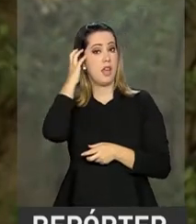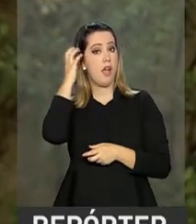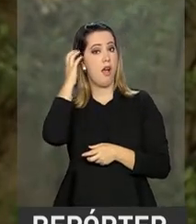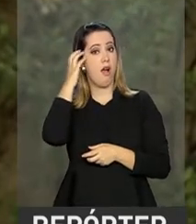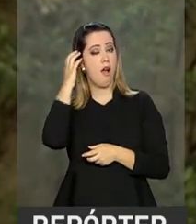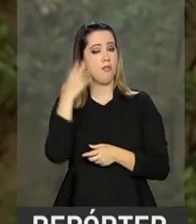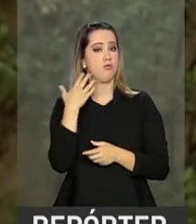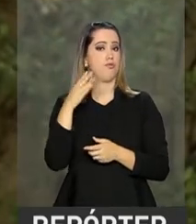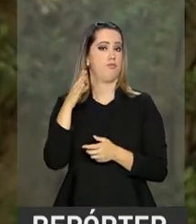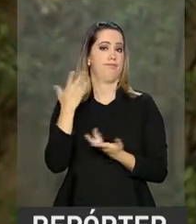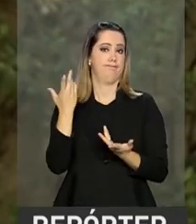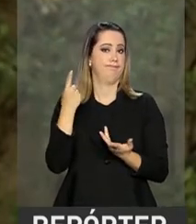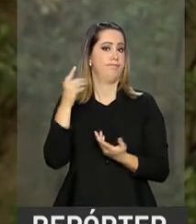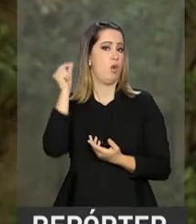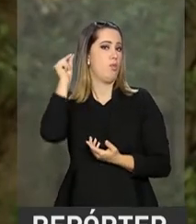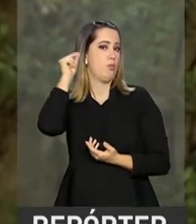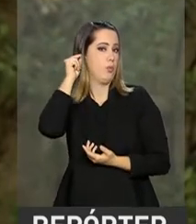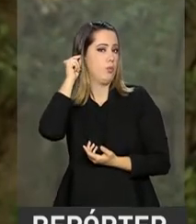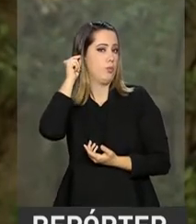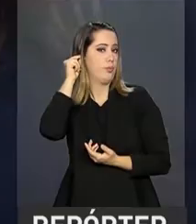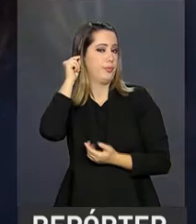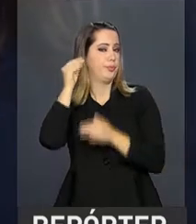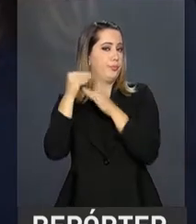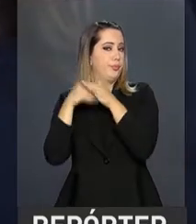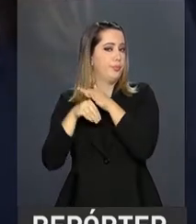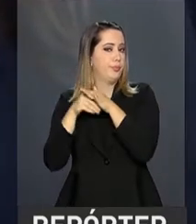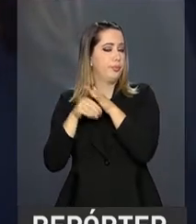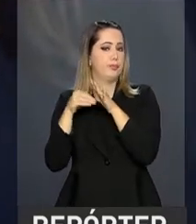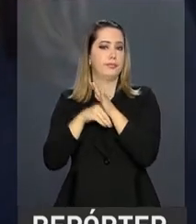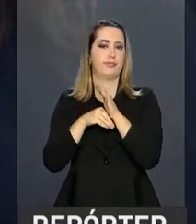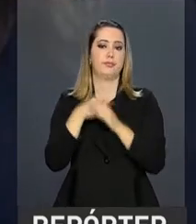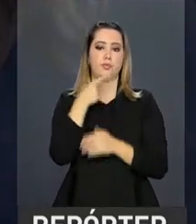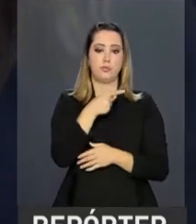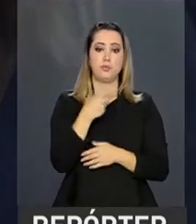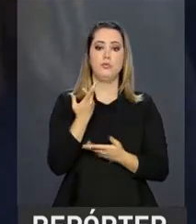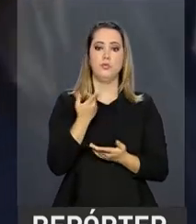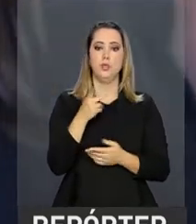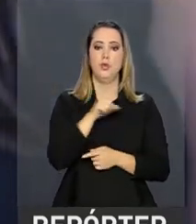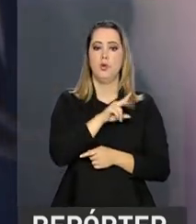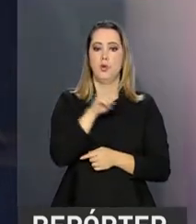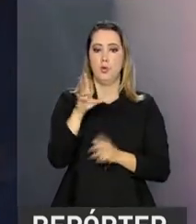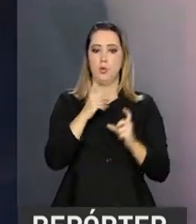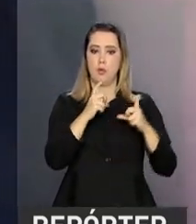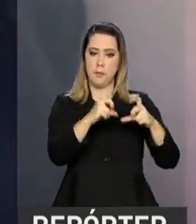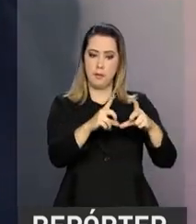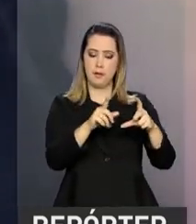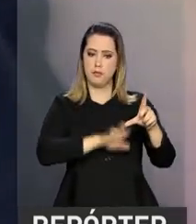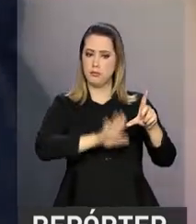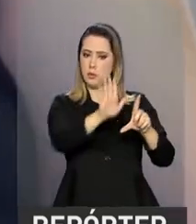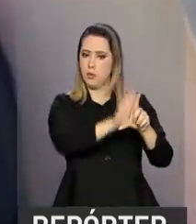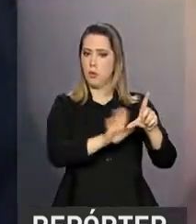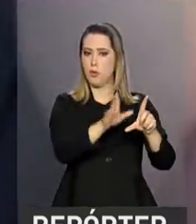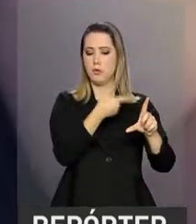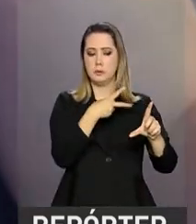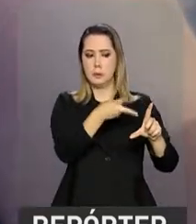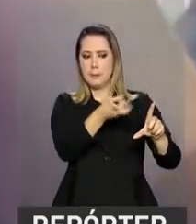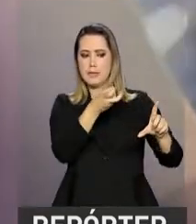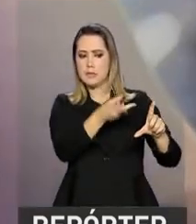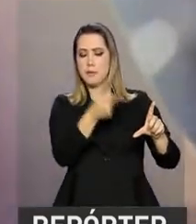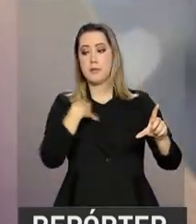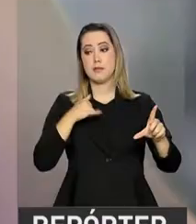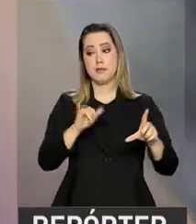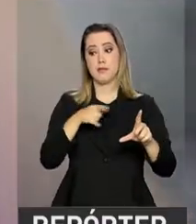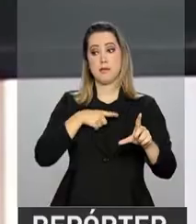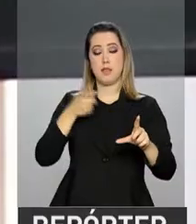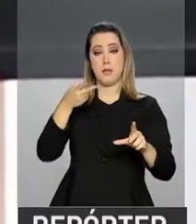salas do exame, foi apresentado durante o evento. O aparelho, chamado André, será programado para identificar transmissões feitas para